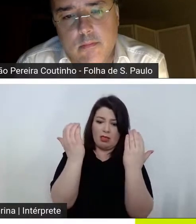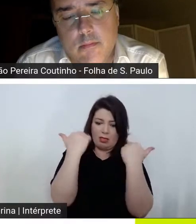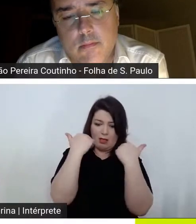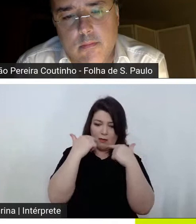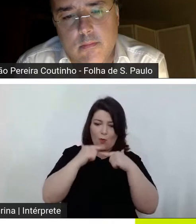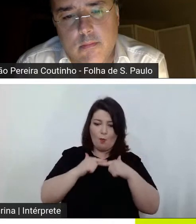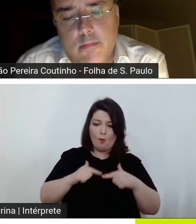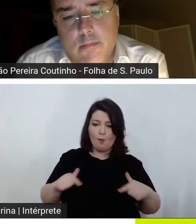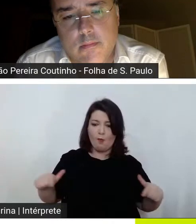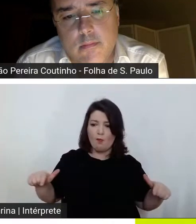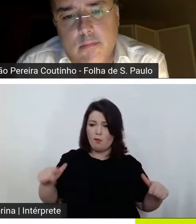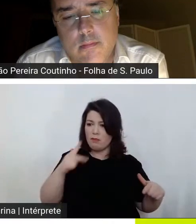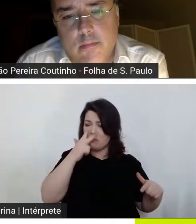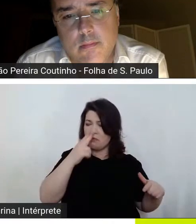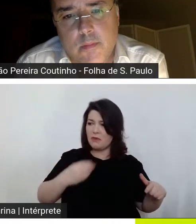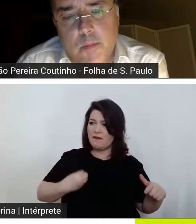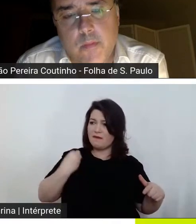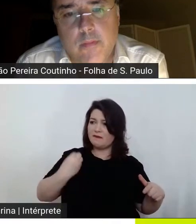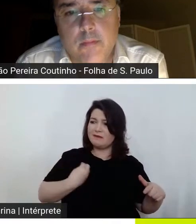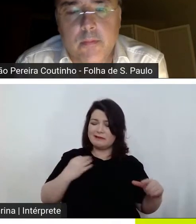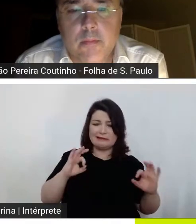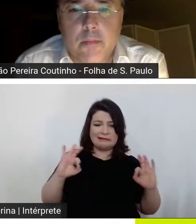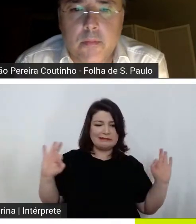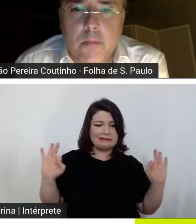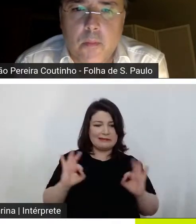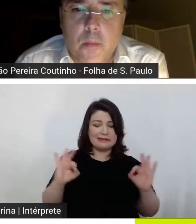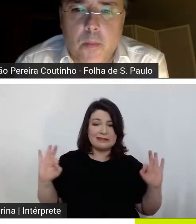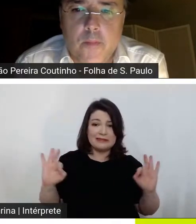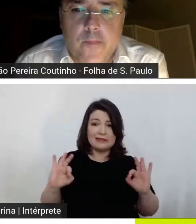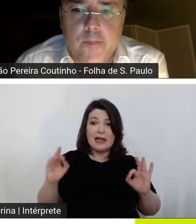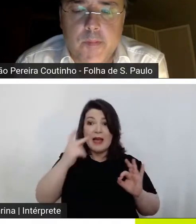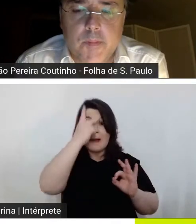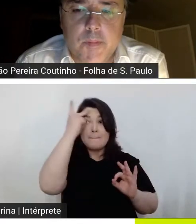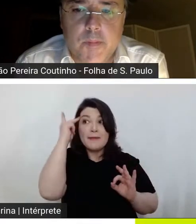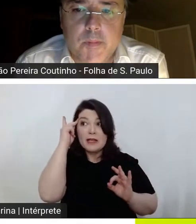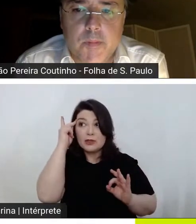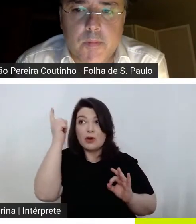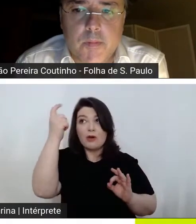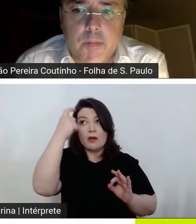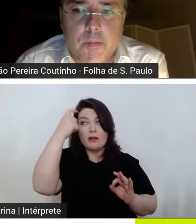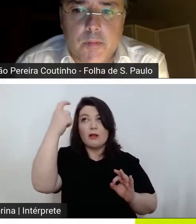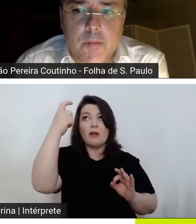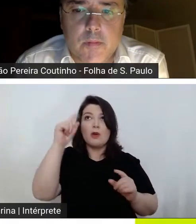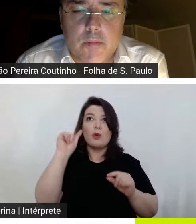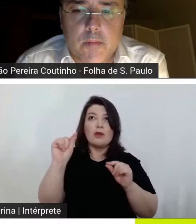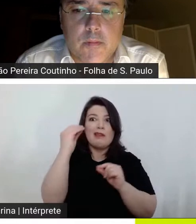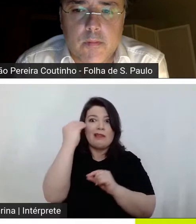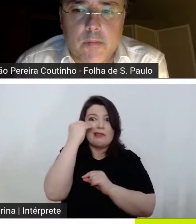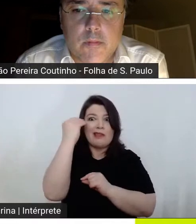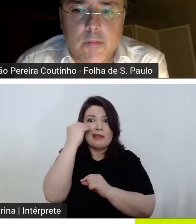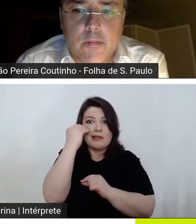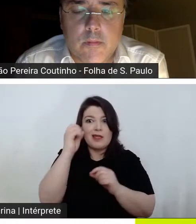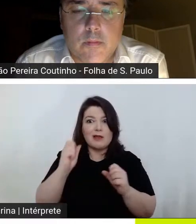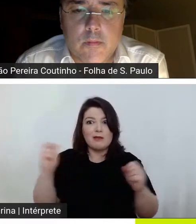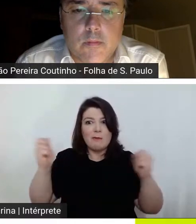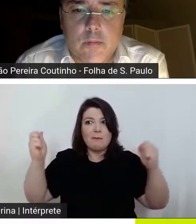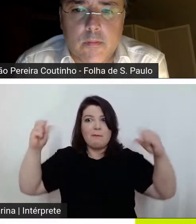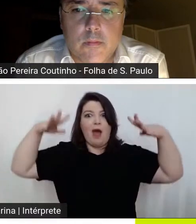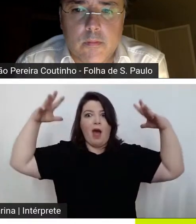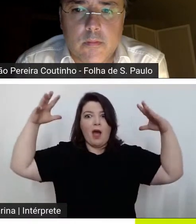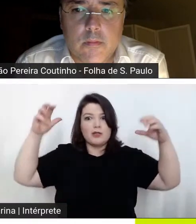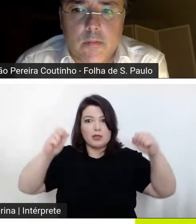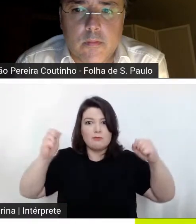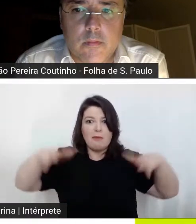inexistência e que o indivíduo por sua vez vai tentando algo mágico não é então